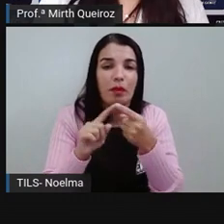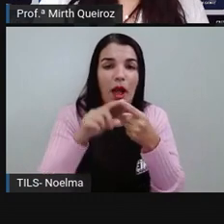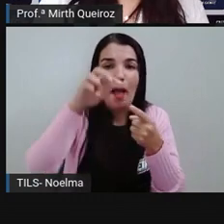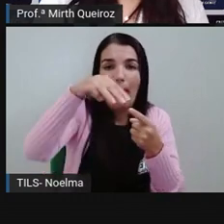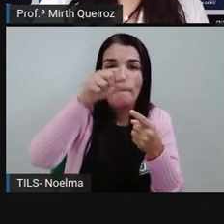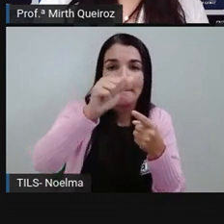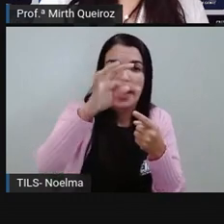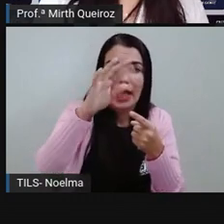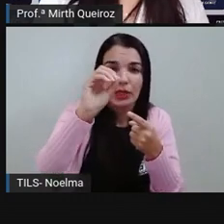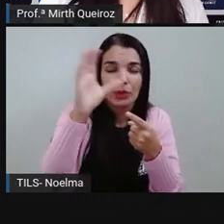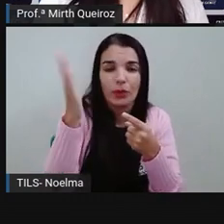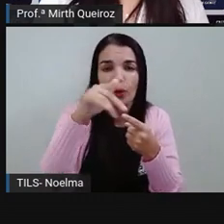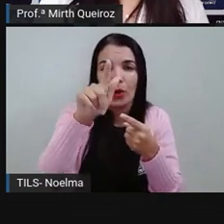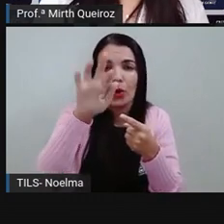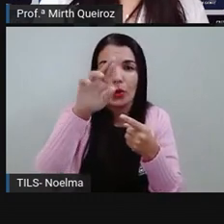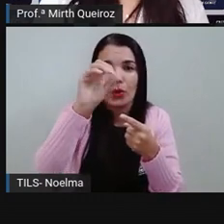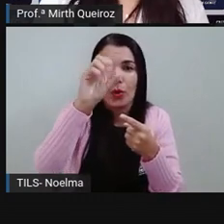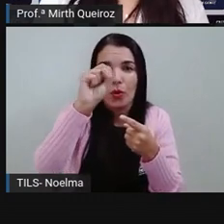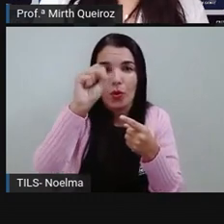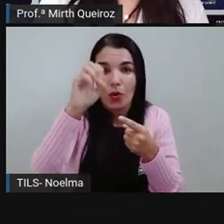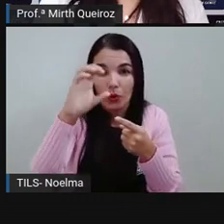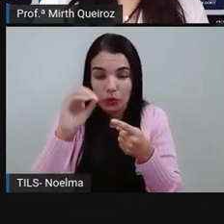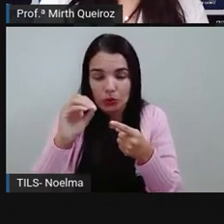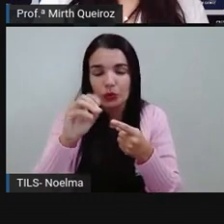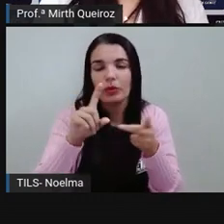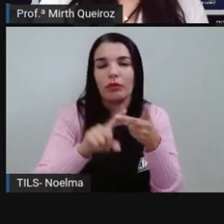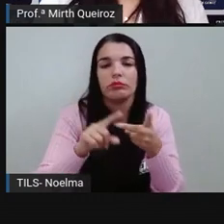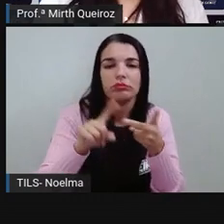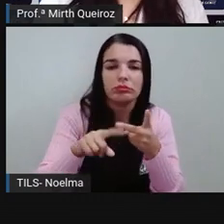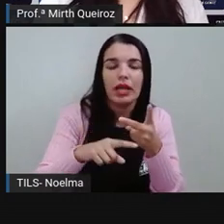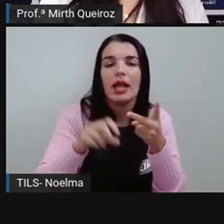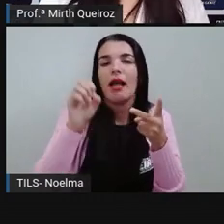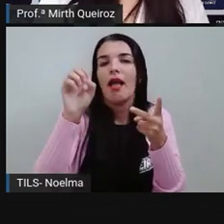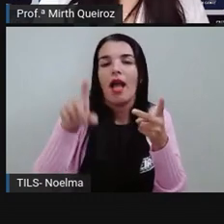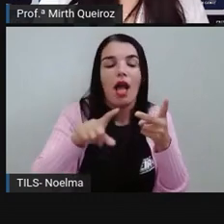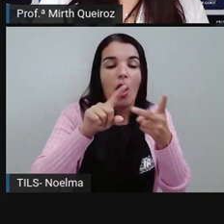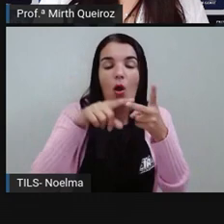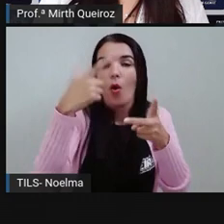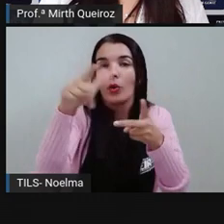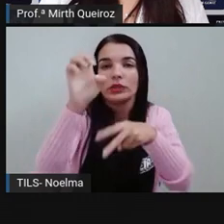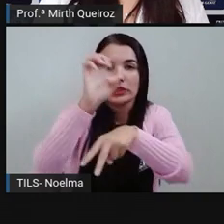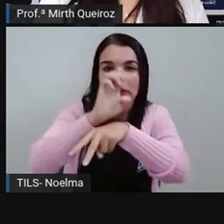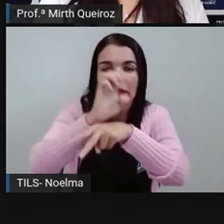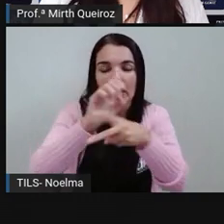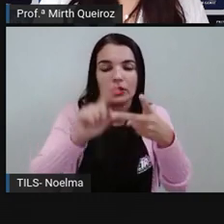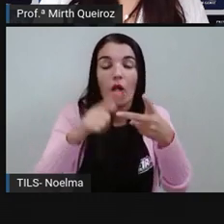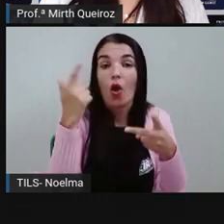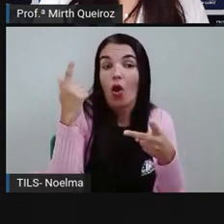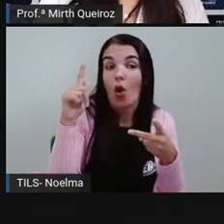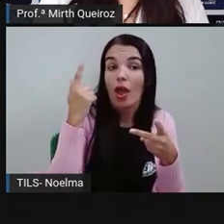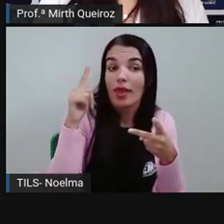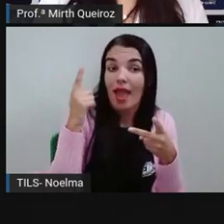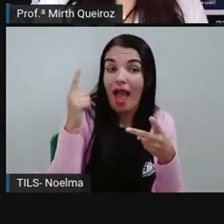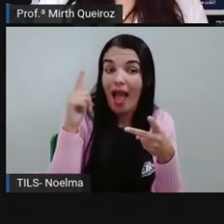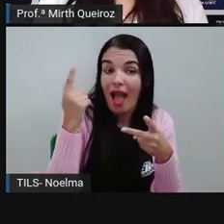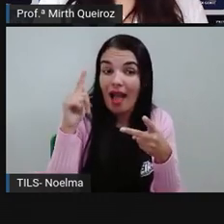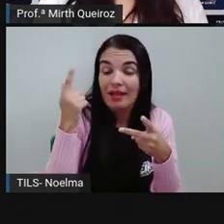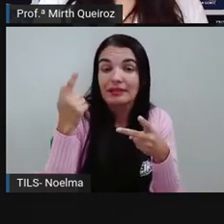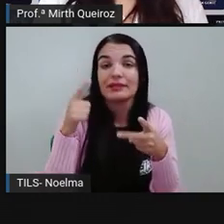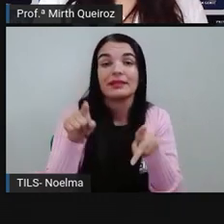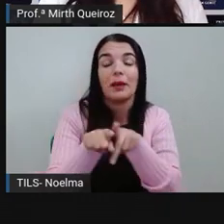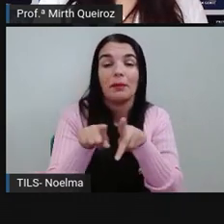Mato Grosso, que tem como capital Cuiabá. Nós temos aí Goiás, que como